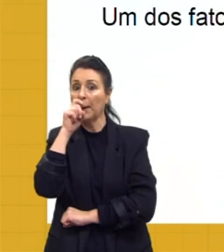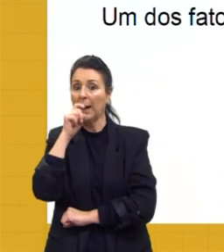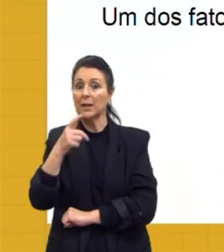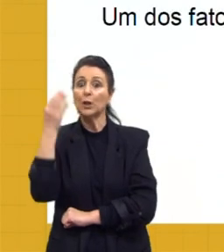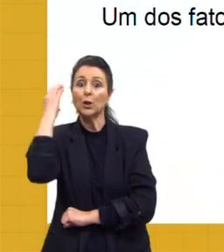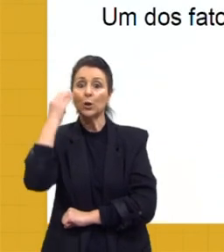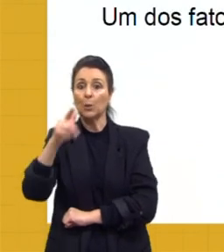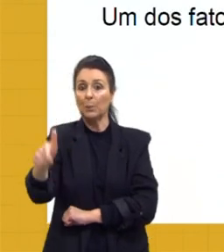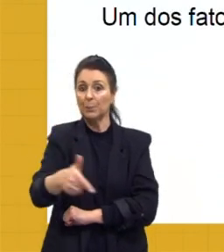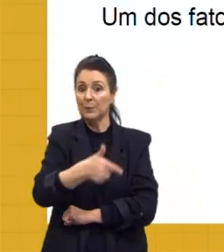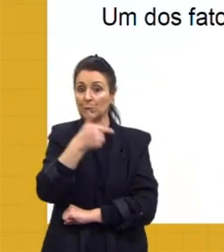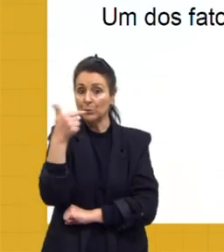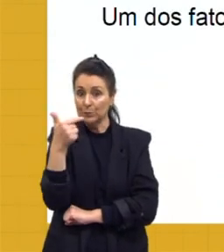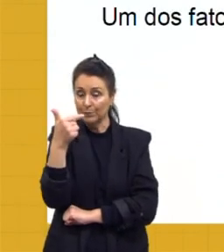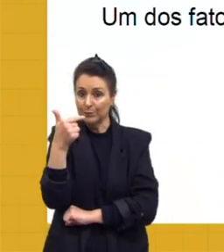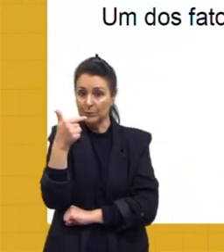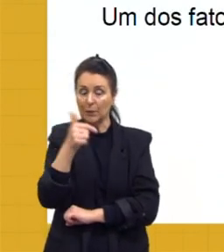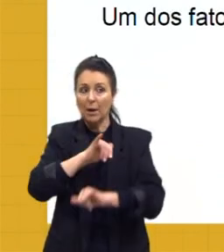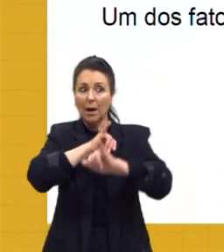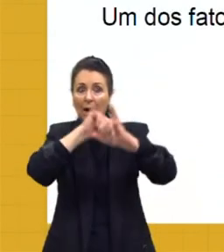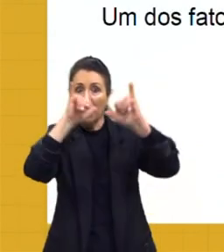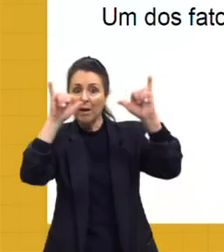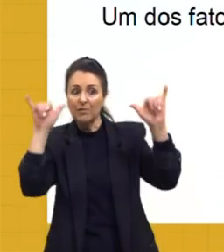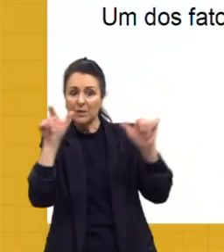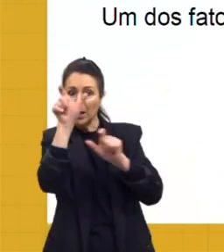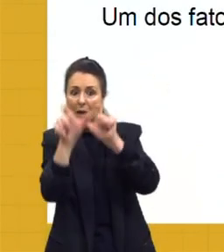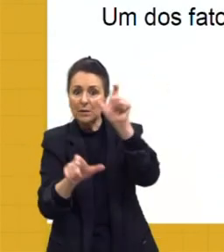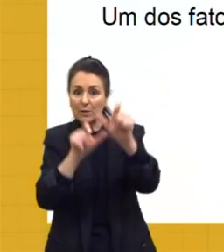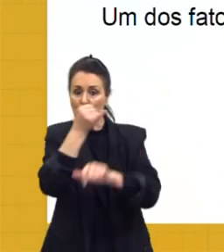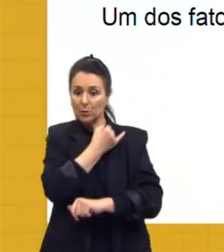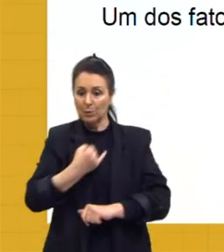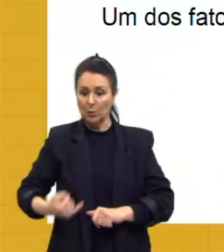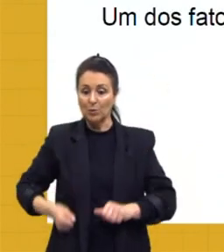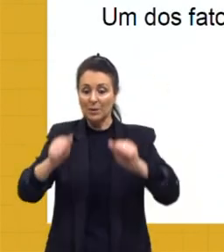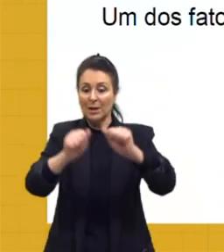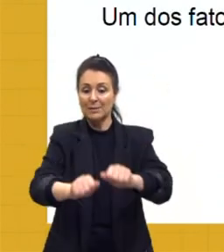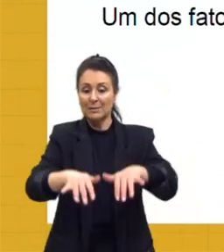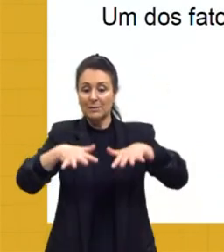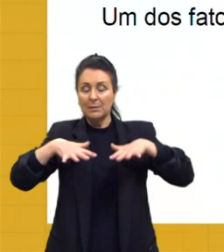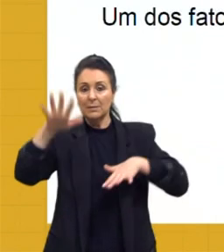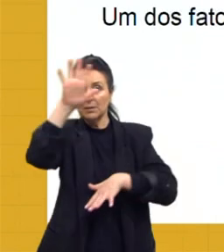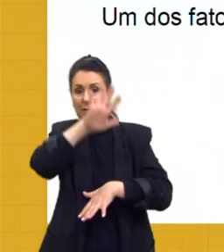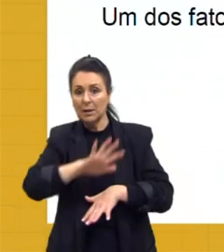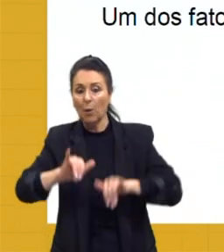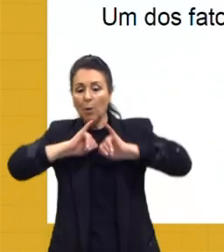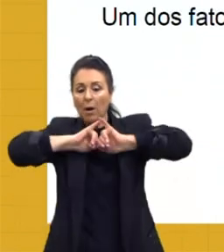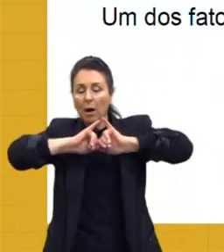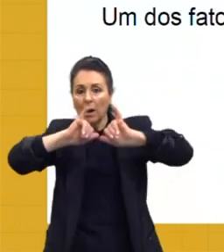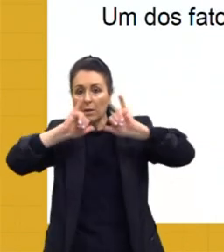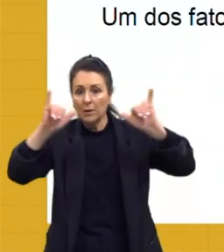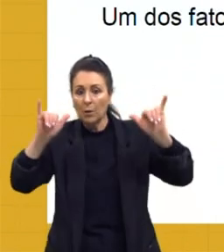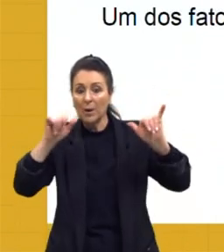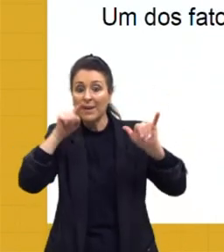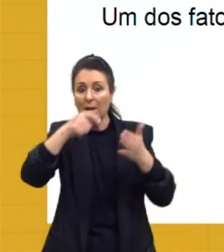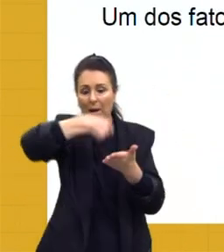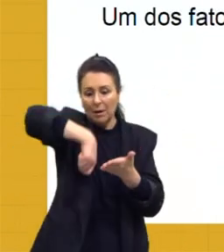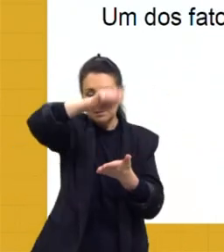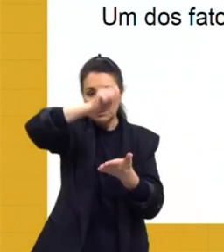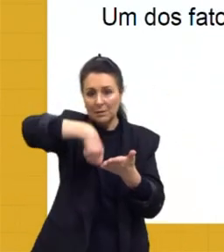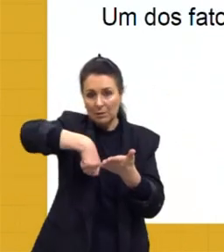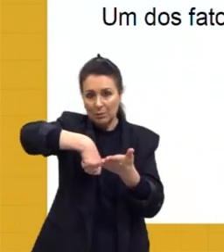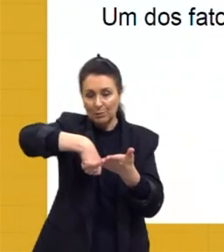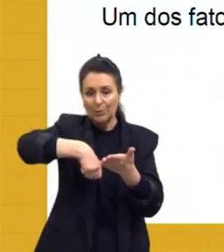faz saber a todos os súditos do império que a Assembleia Geral decretou e ela sancionou a lei